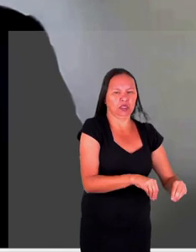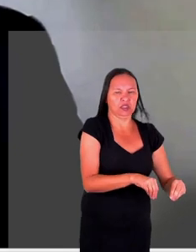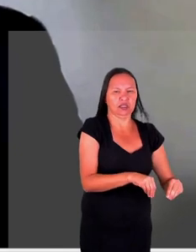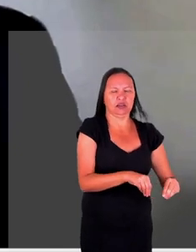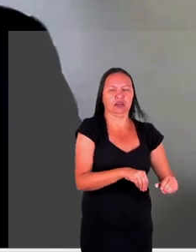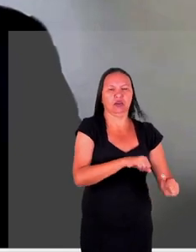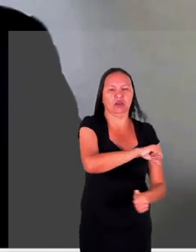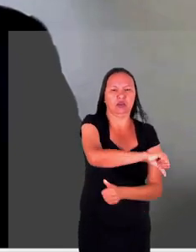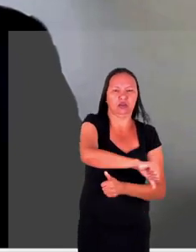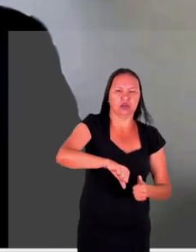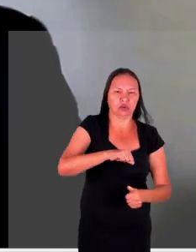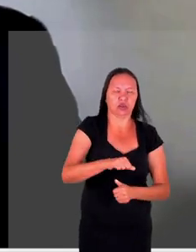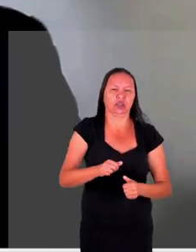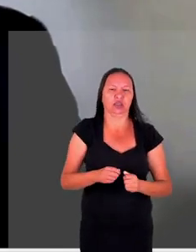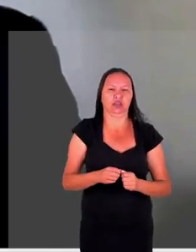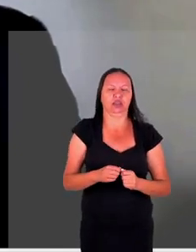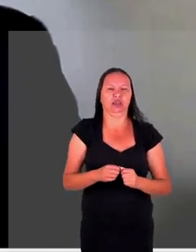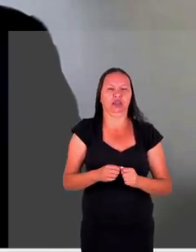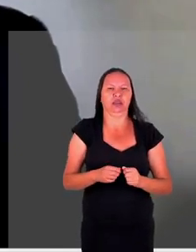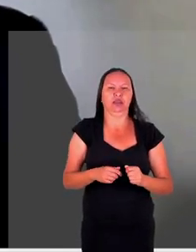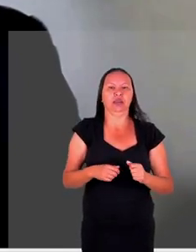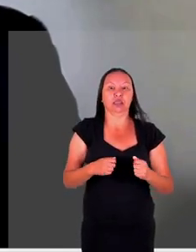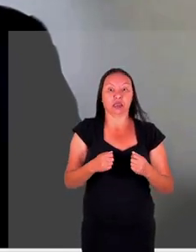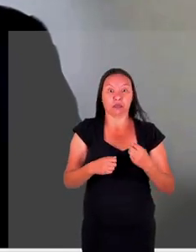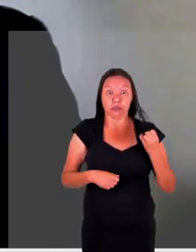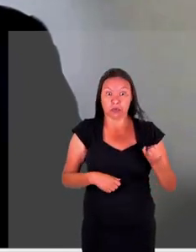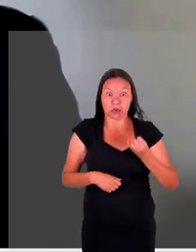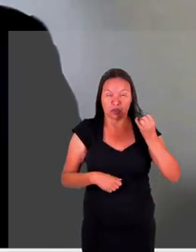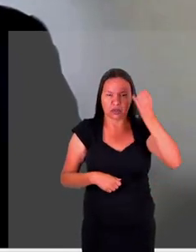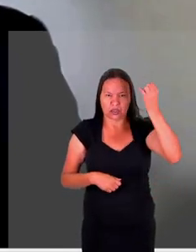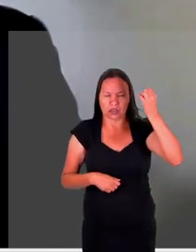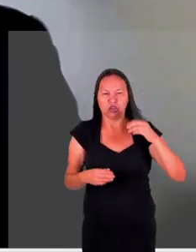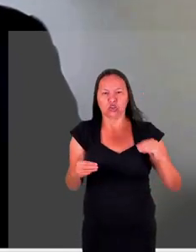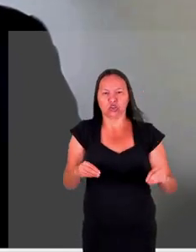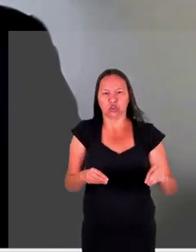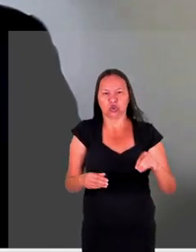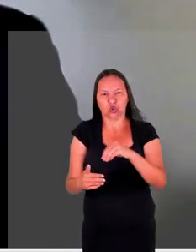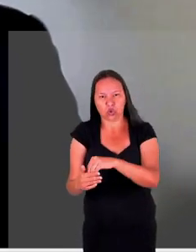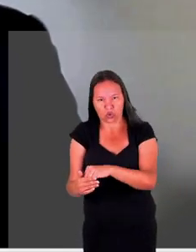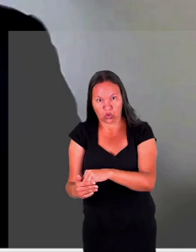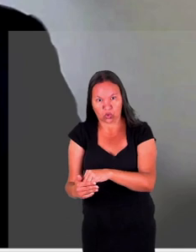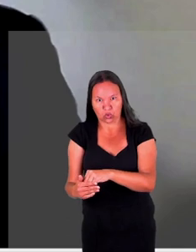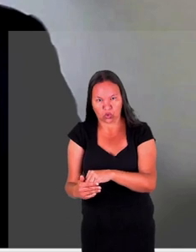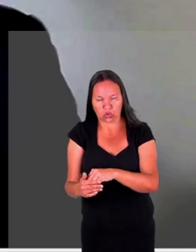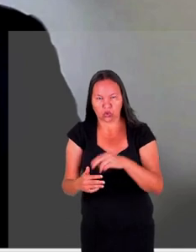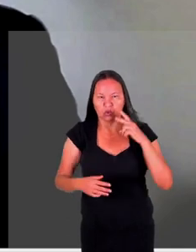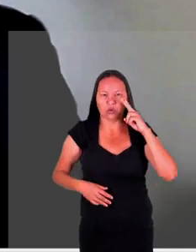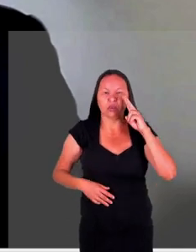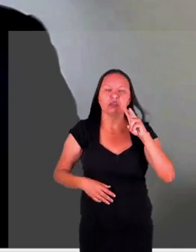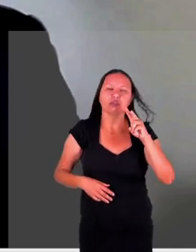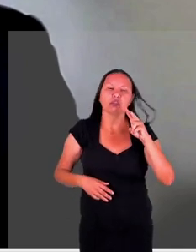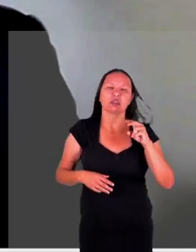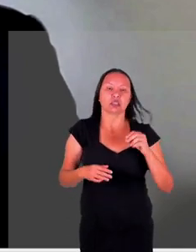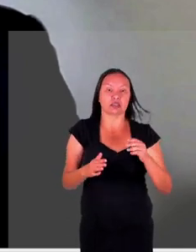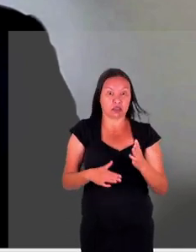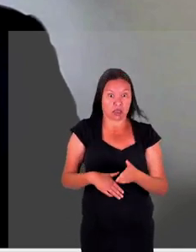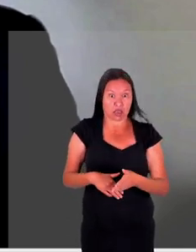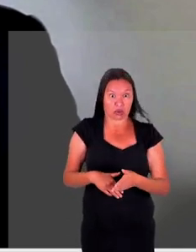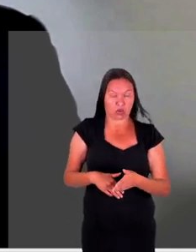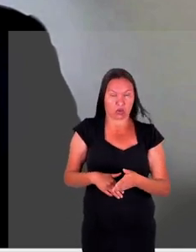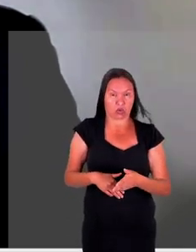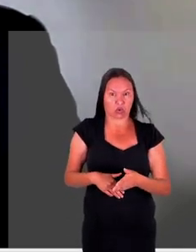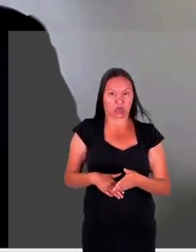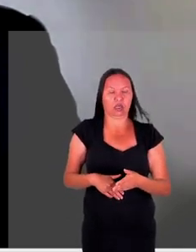normativo atual adequado e ali se coloca que o visto temporário ele é concedido